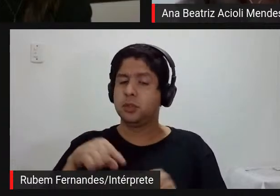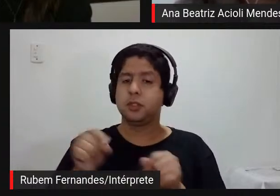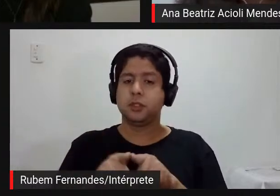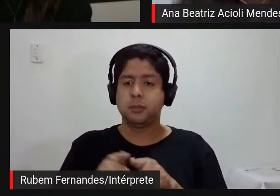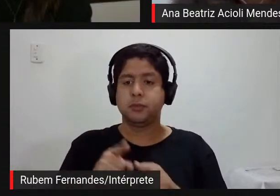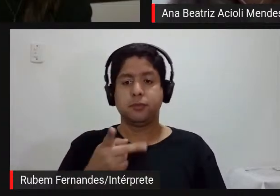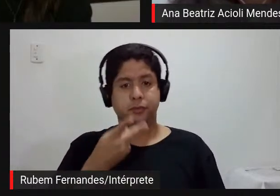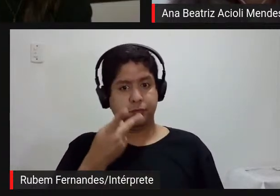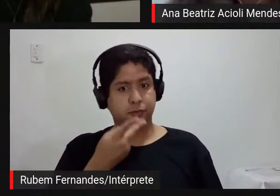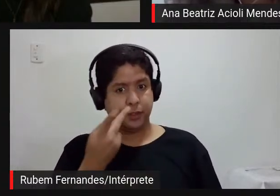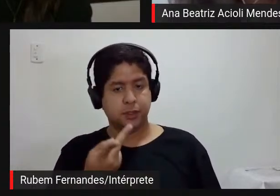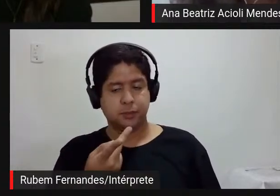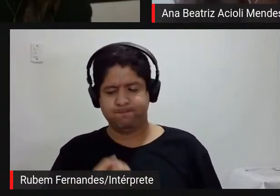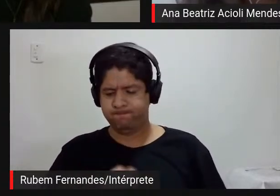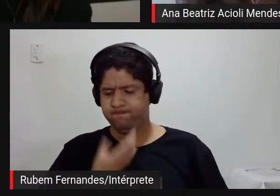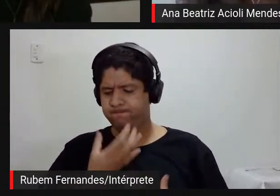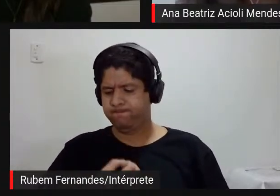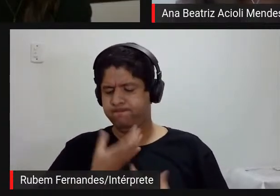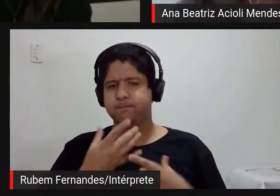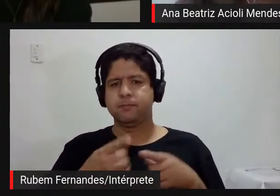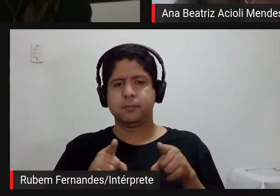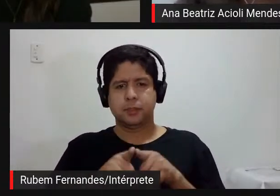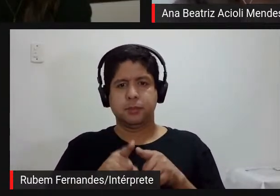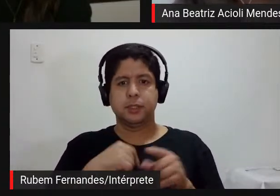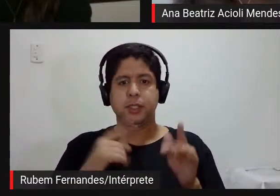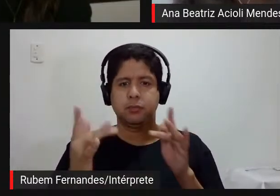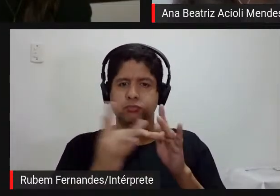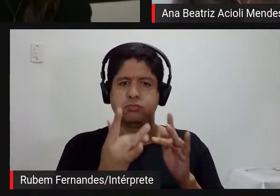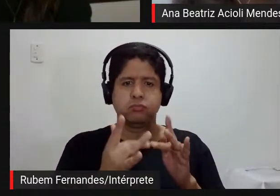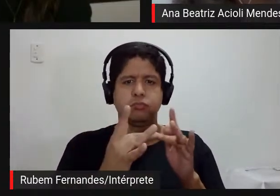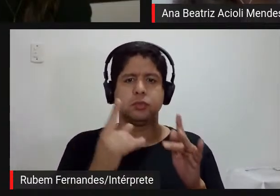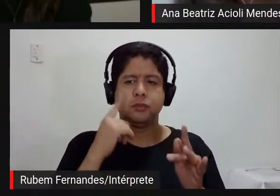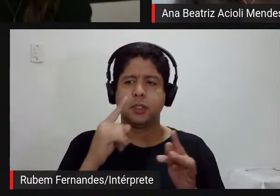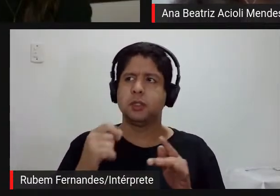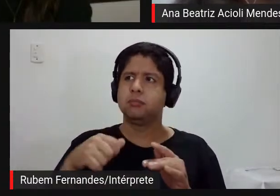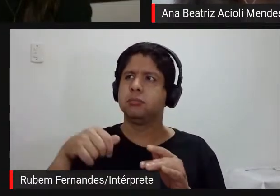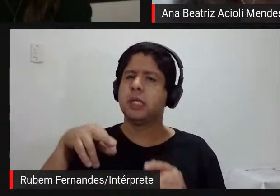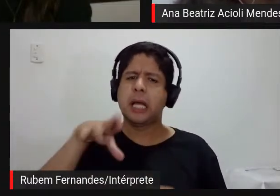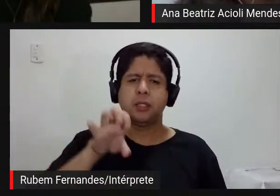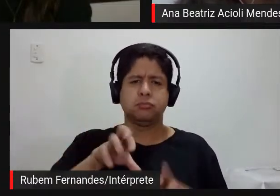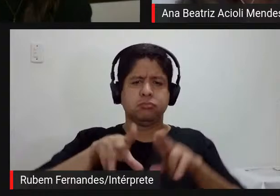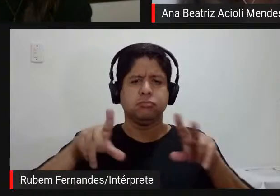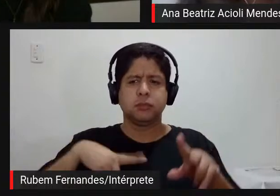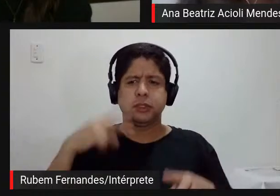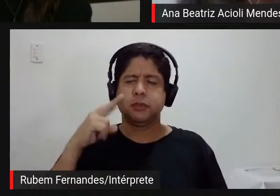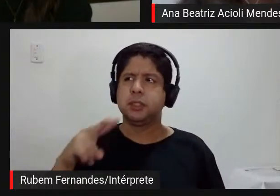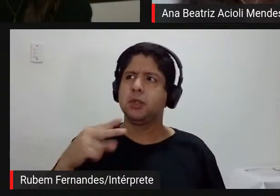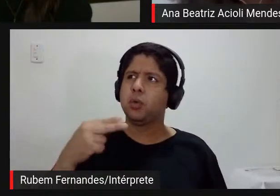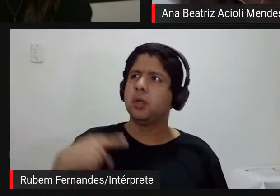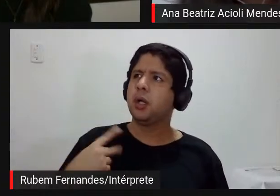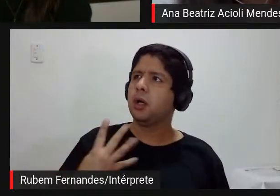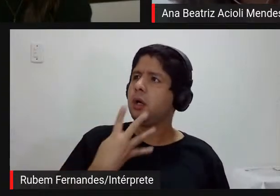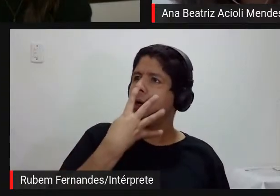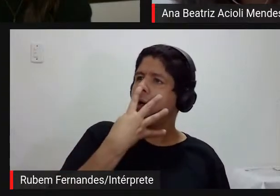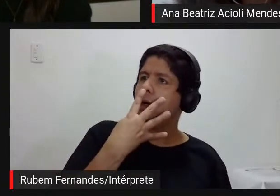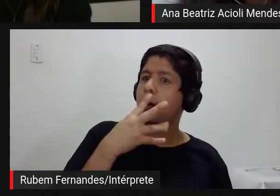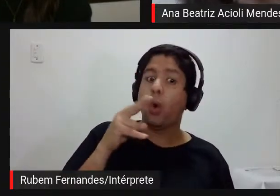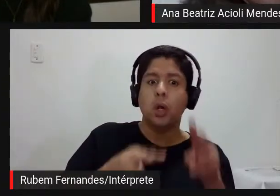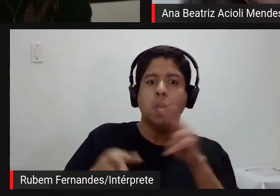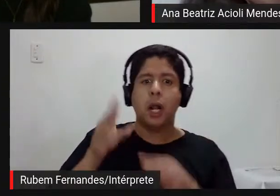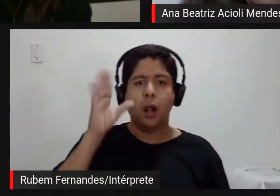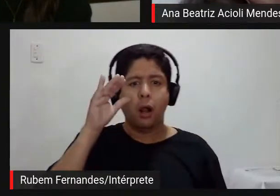gente se expressa quando a gente tem contato com a obra de arte então são perguntas e olhares curiosos